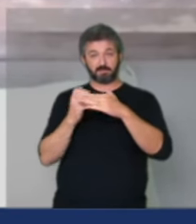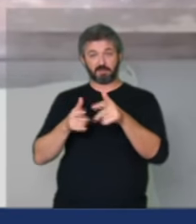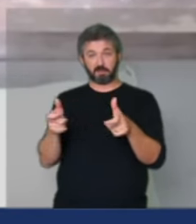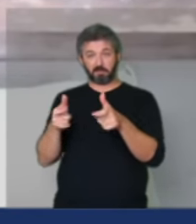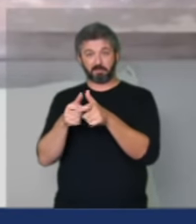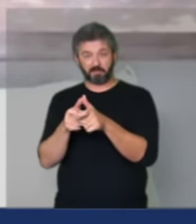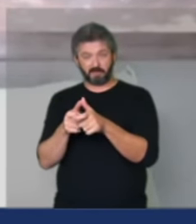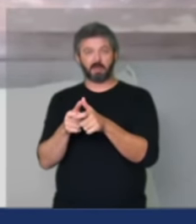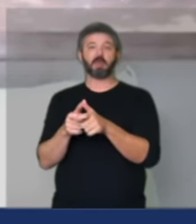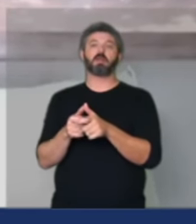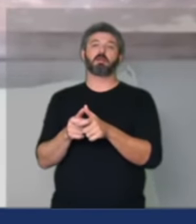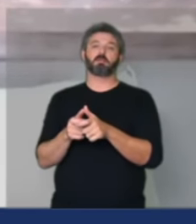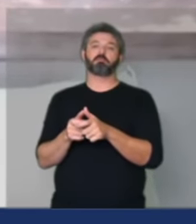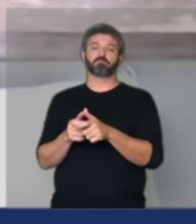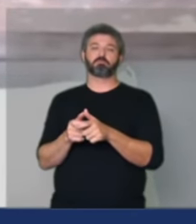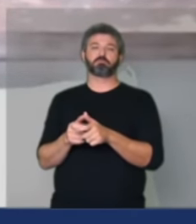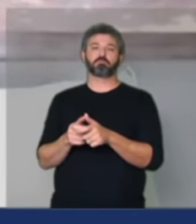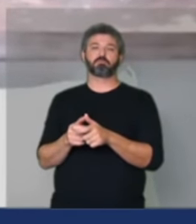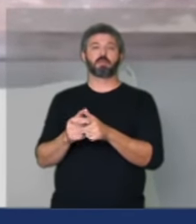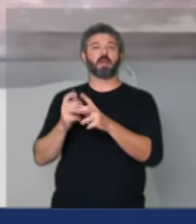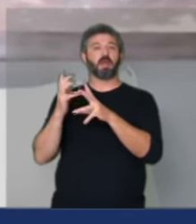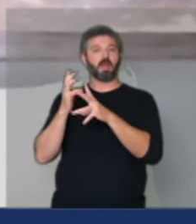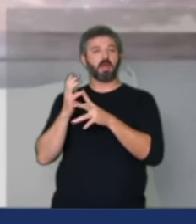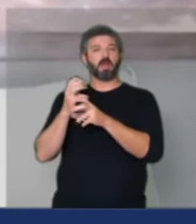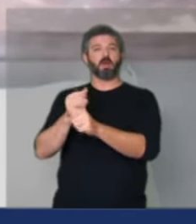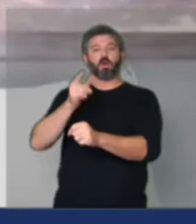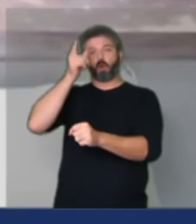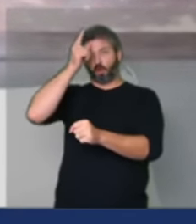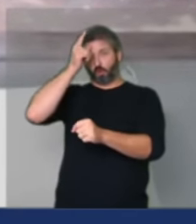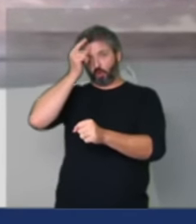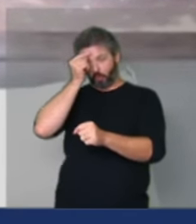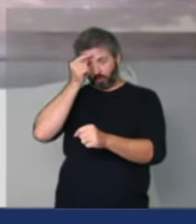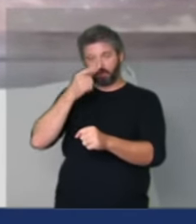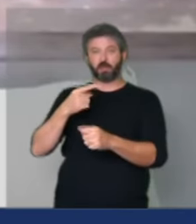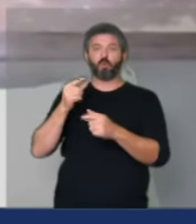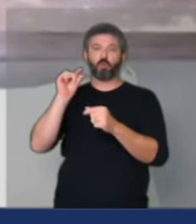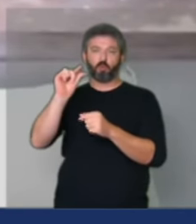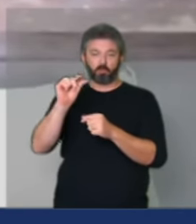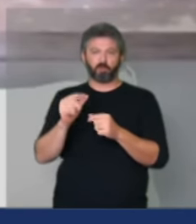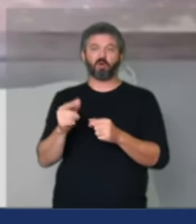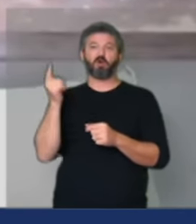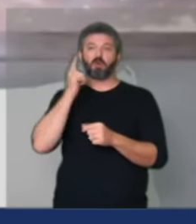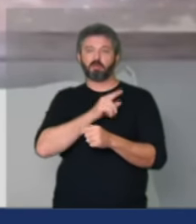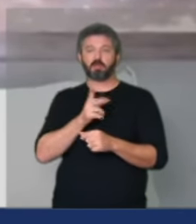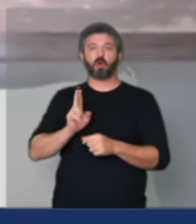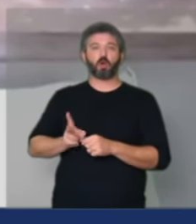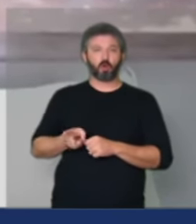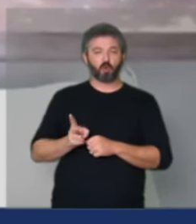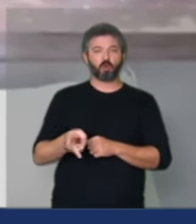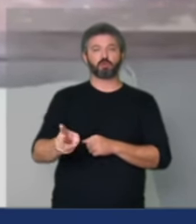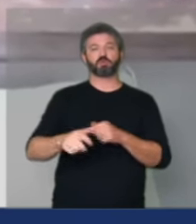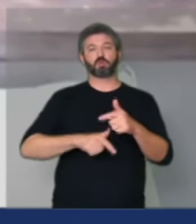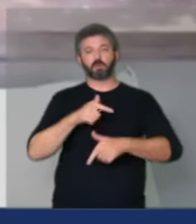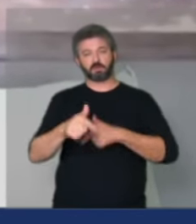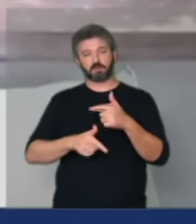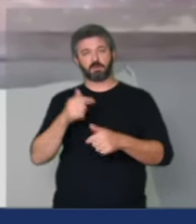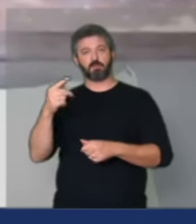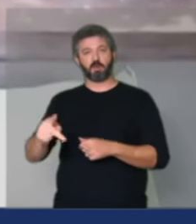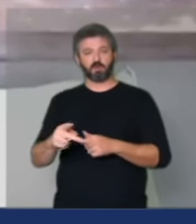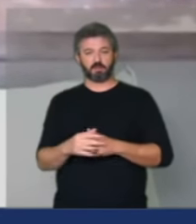empreendedores retomem o forno financeiro para retornar suas atividades